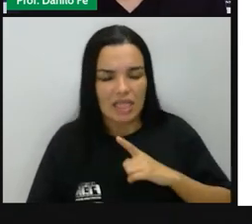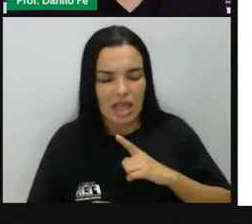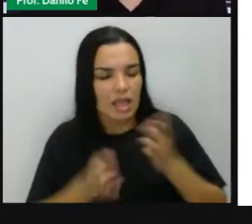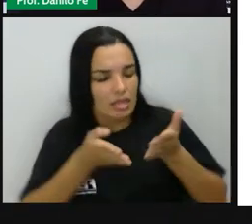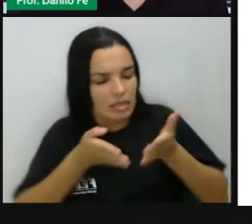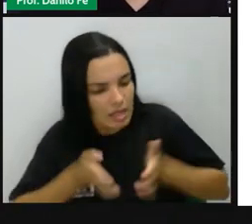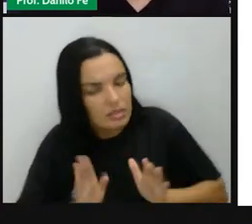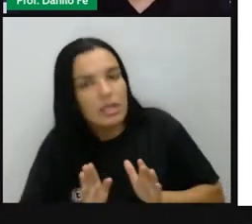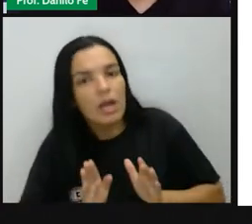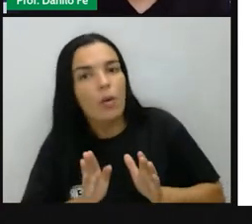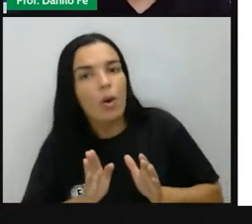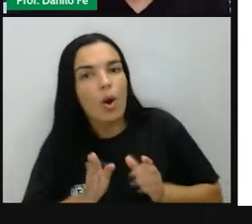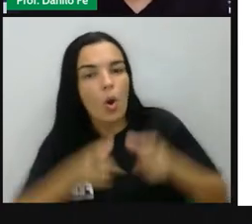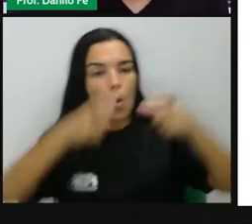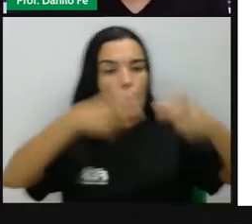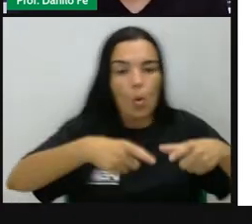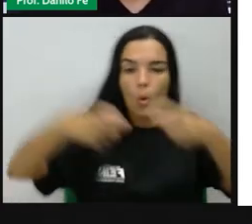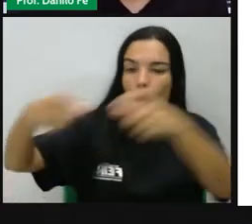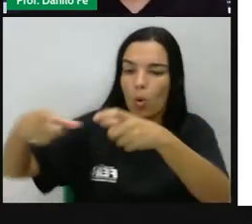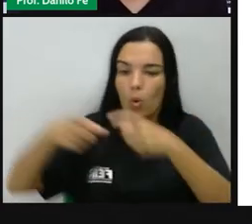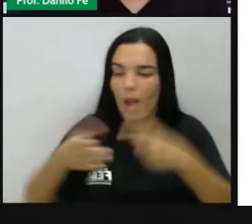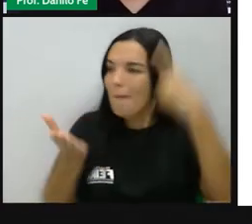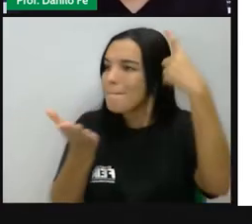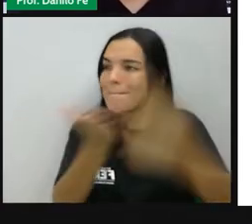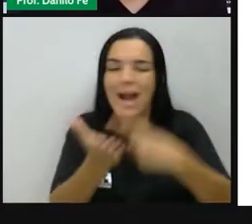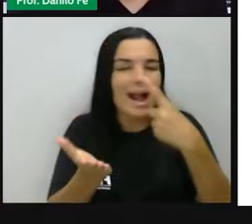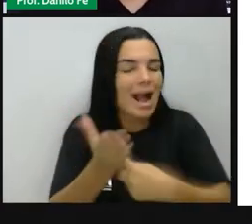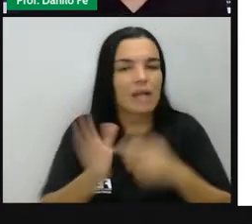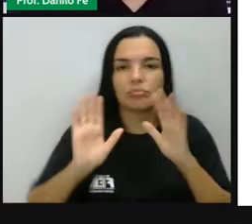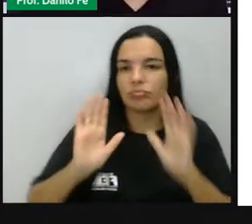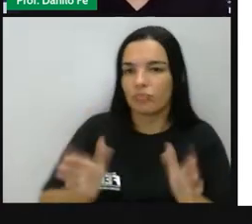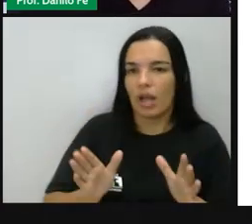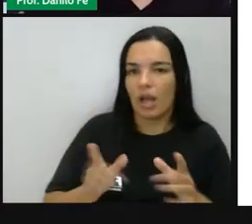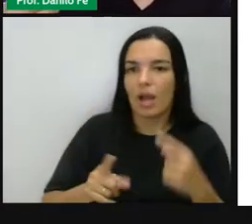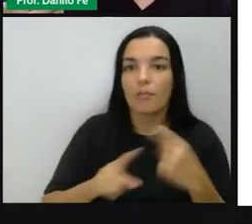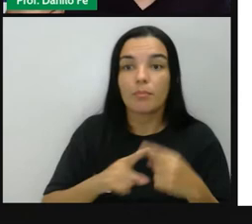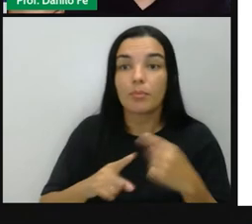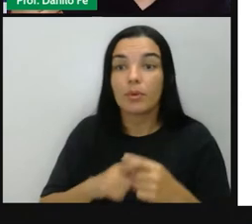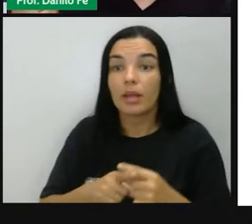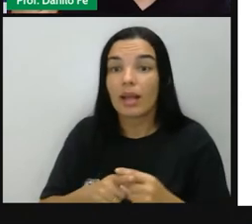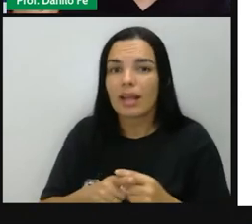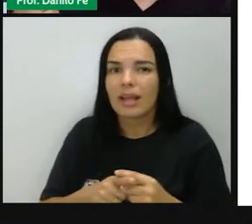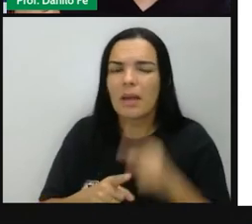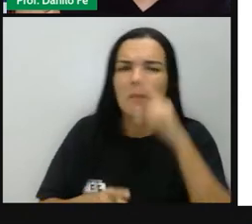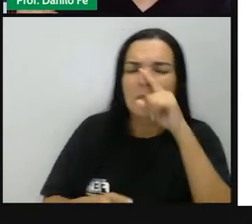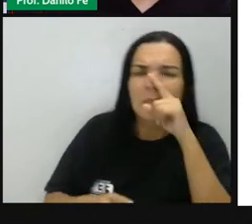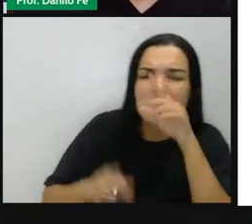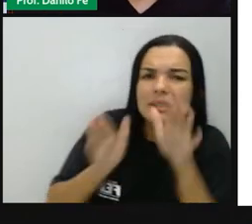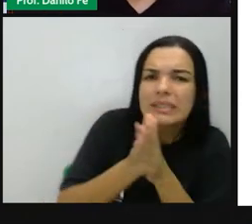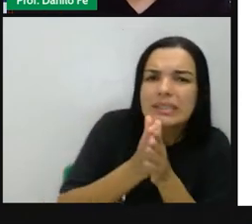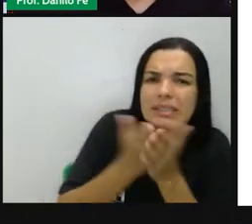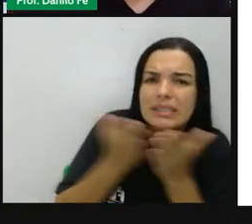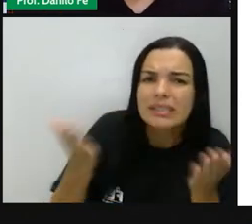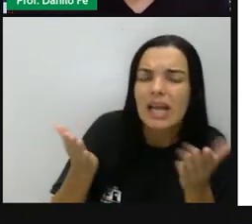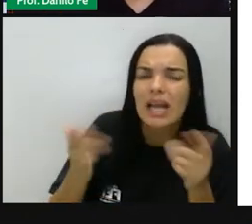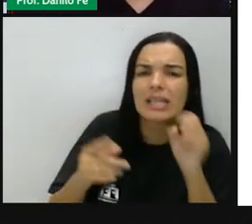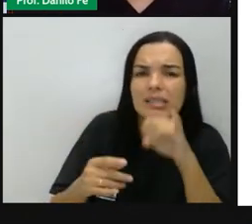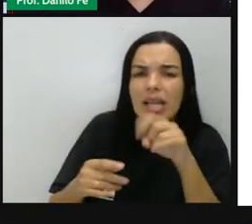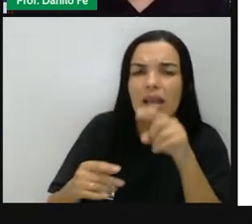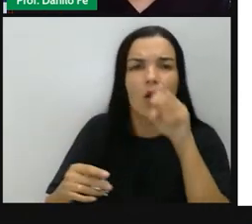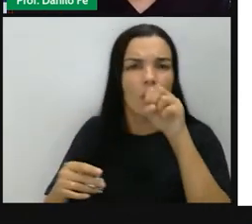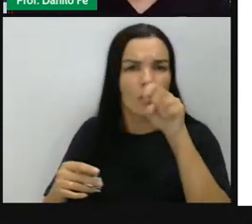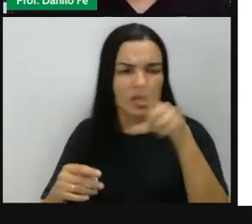nascimento. E, extremamente grave também, era que, independente de sua condição financeira,